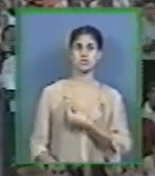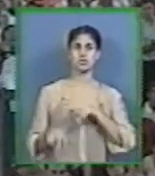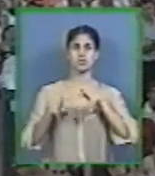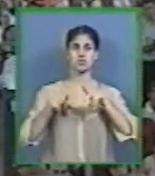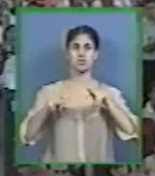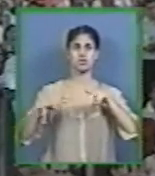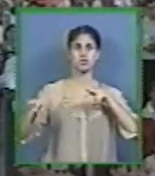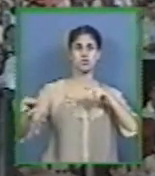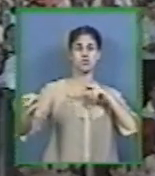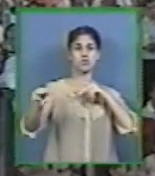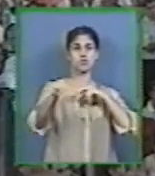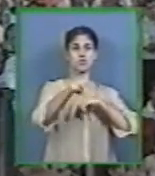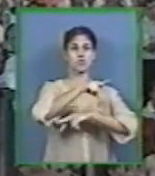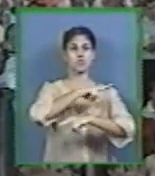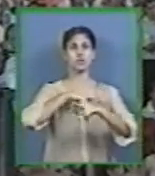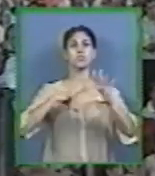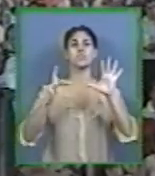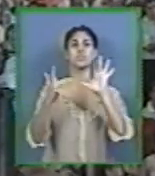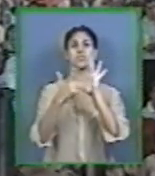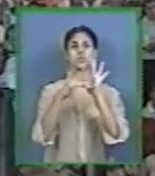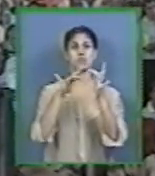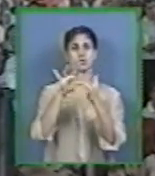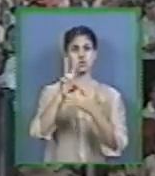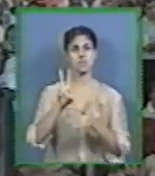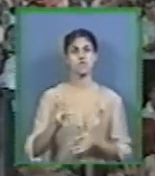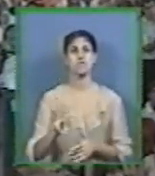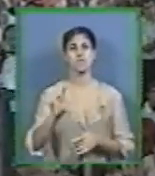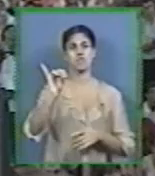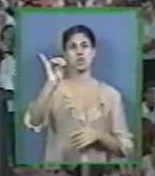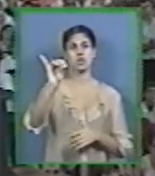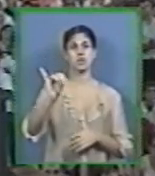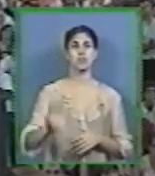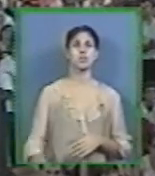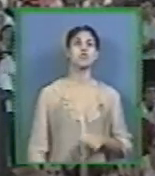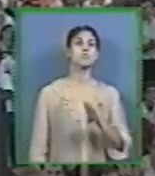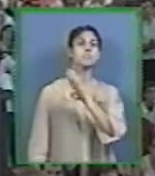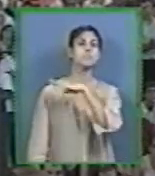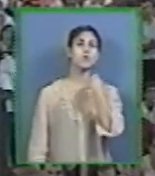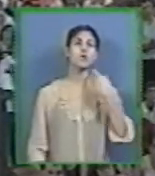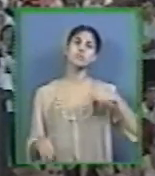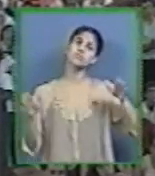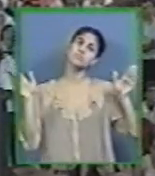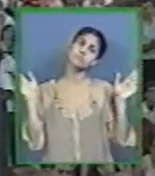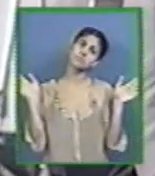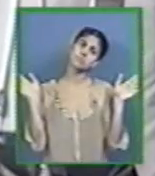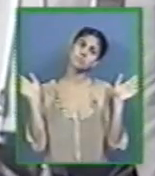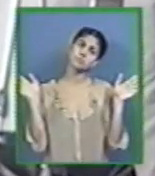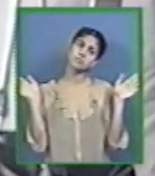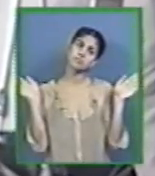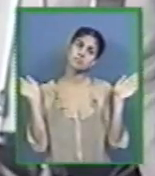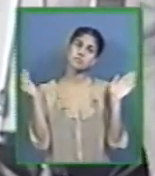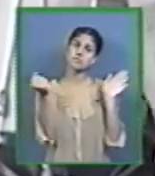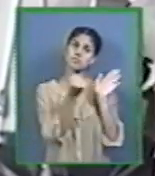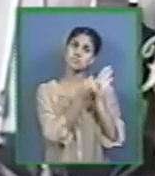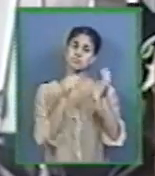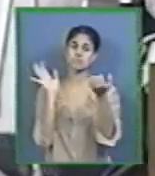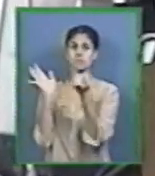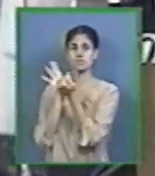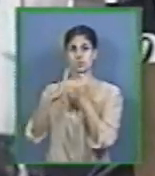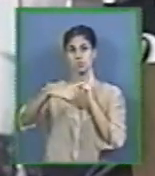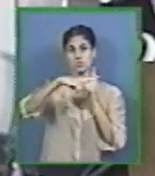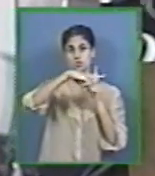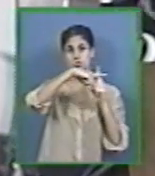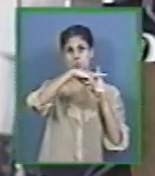Como um homem você vai se oferecer Para eles lhe pregarem na cruz do calvário E